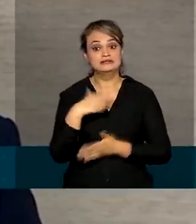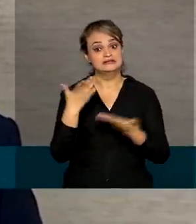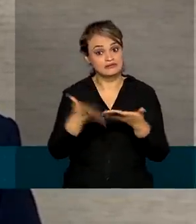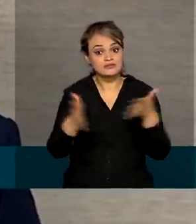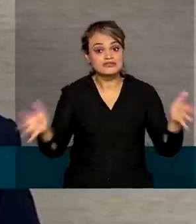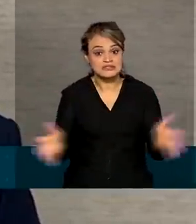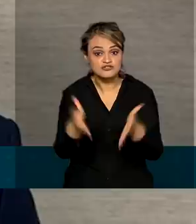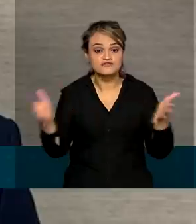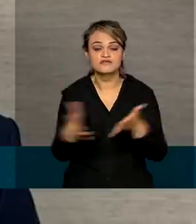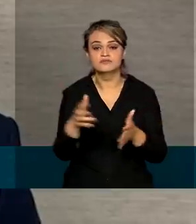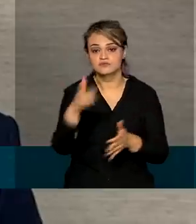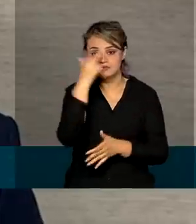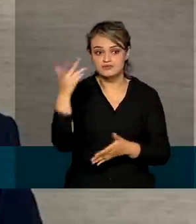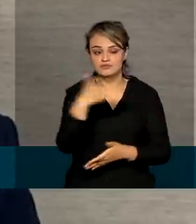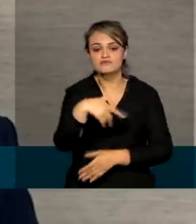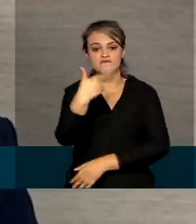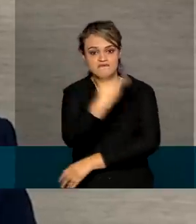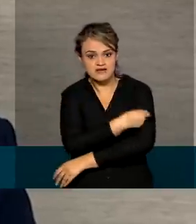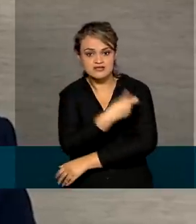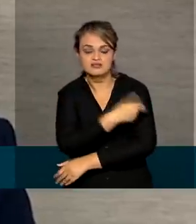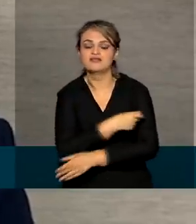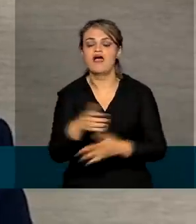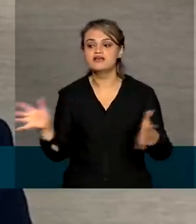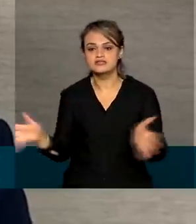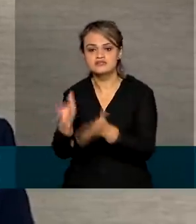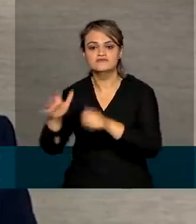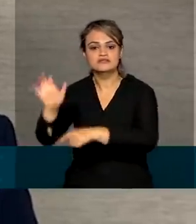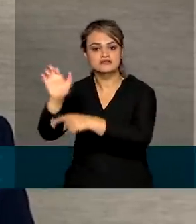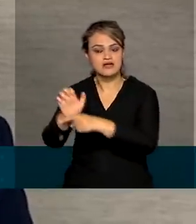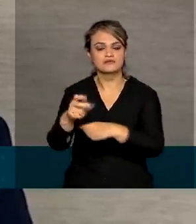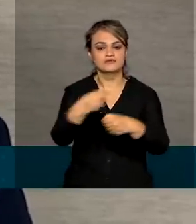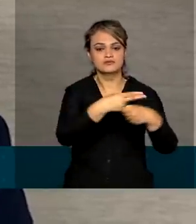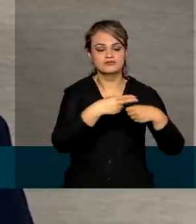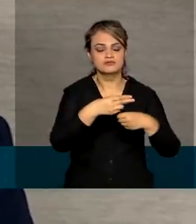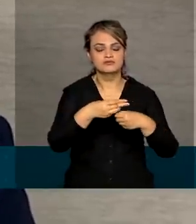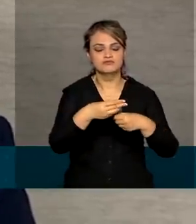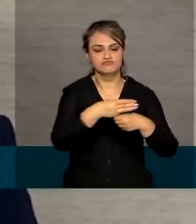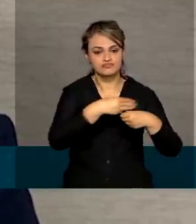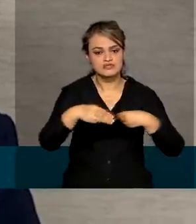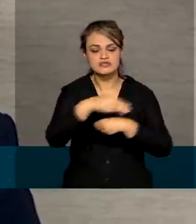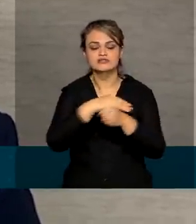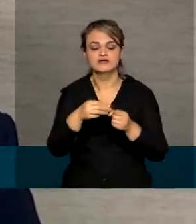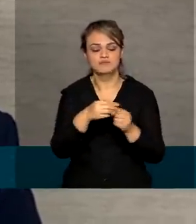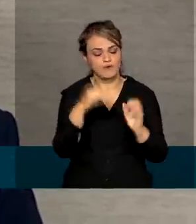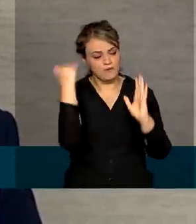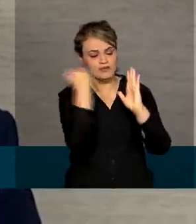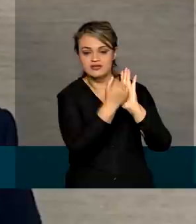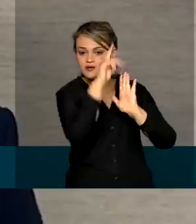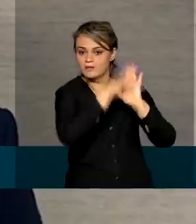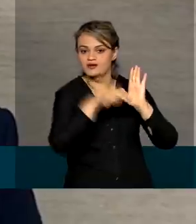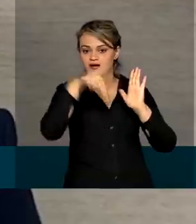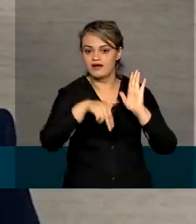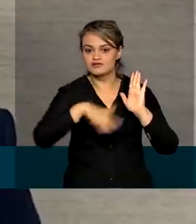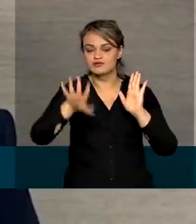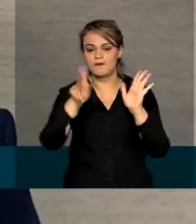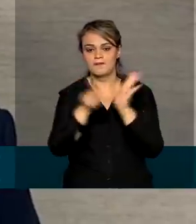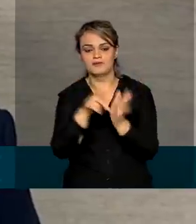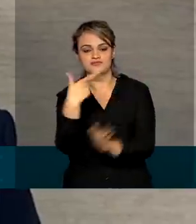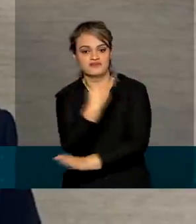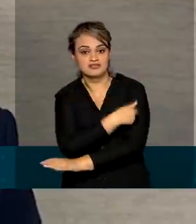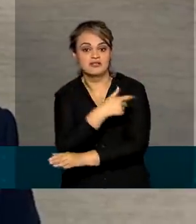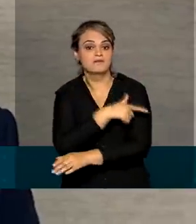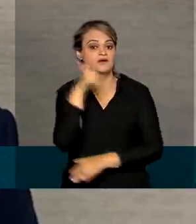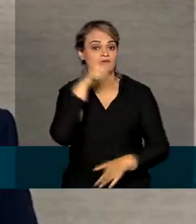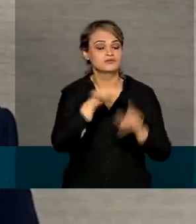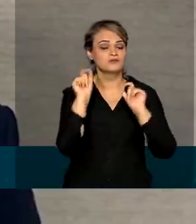brasileiros continuem a se imunizar, incentivamos que estados e municípios sigam o Plano Nacional de Imunização para que a gente consiga,